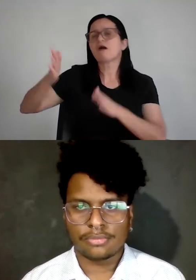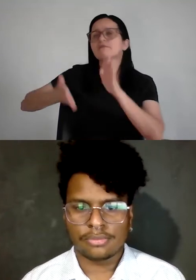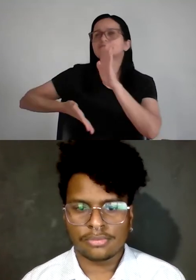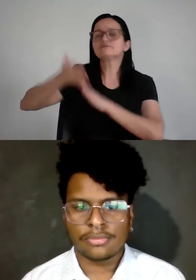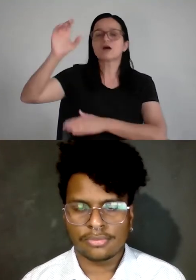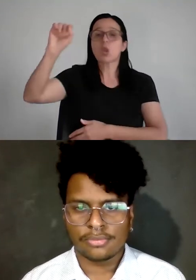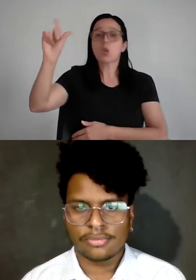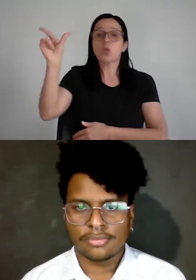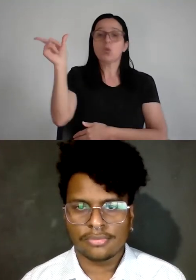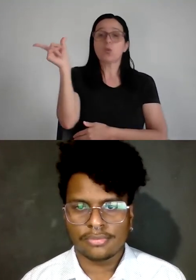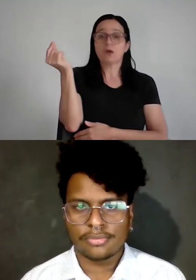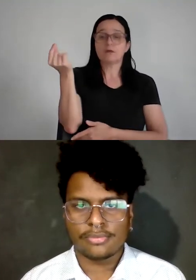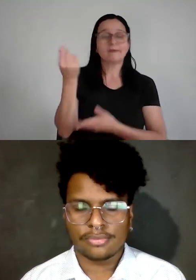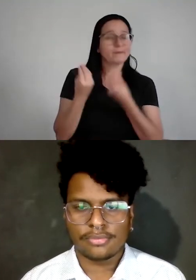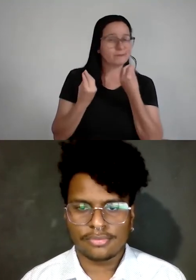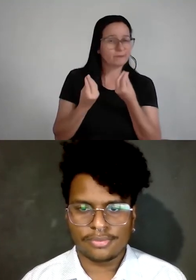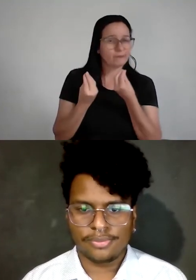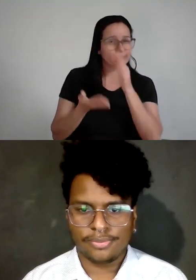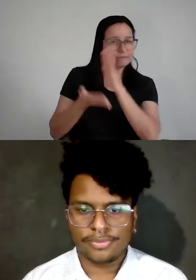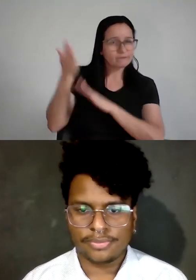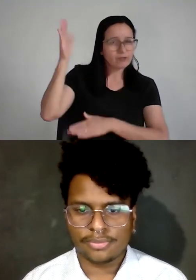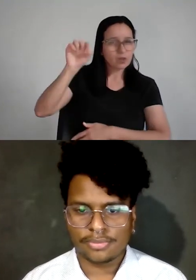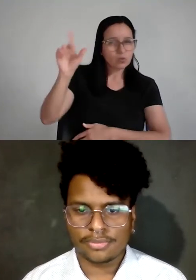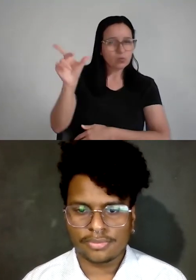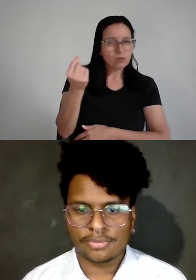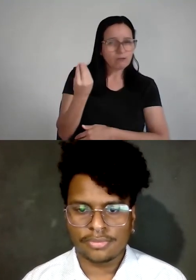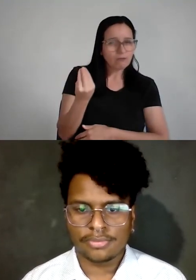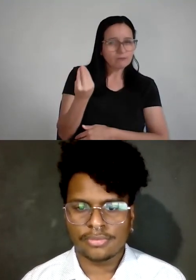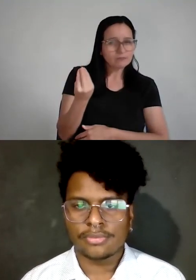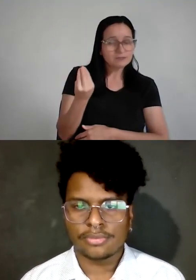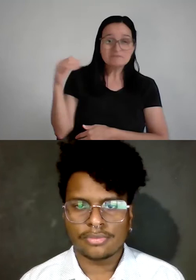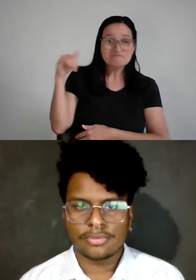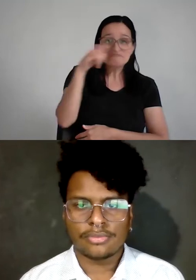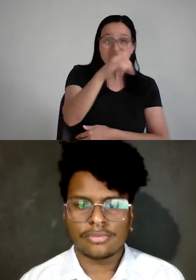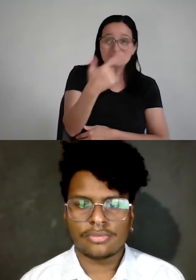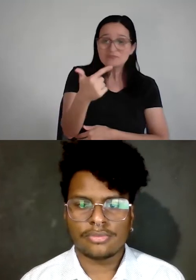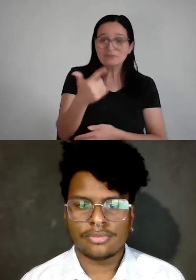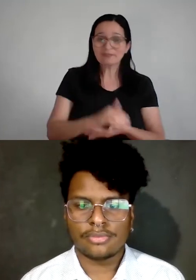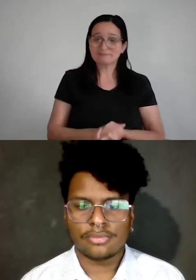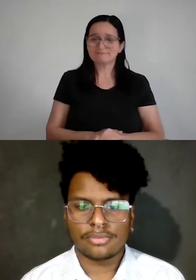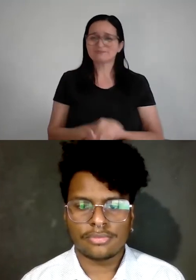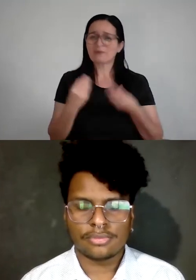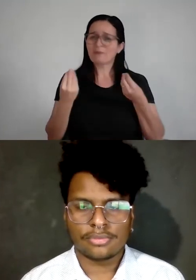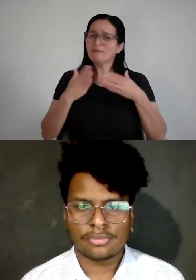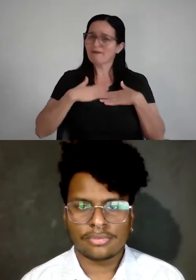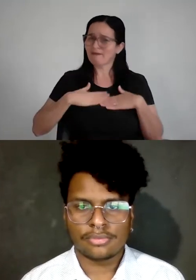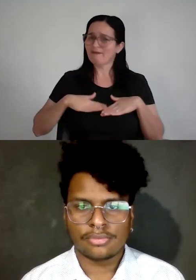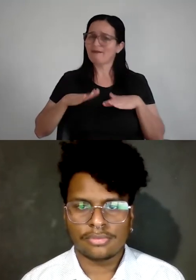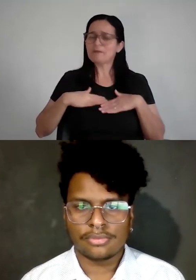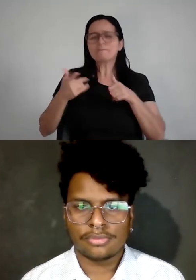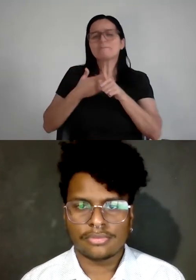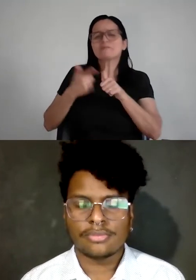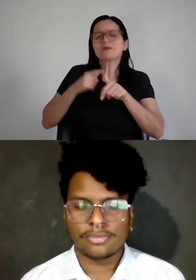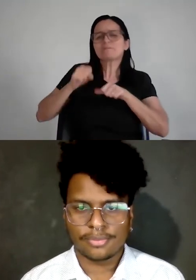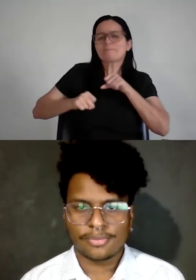qual é a realidade de você ir para a lua? Assim, se você não andou nem de avião aqui, aí você já pensando em ir a lua, calma, anda de bicicleta, anda de